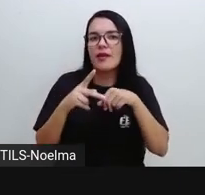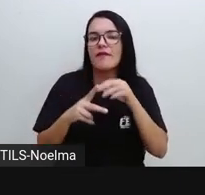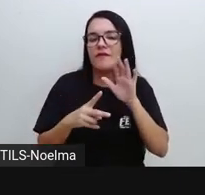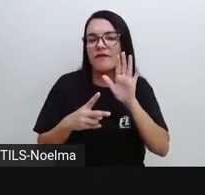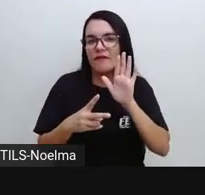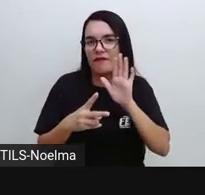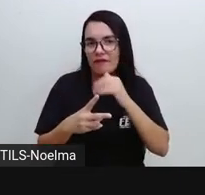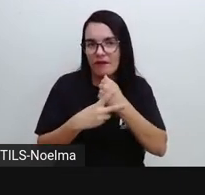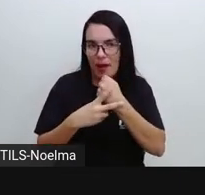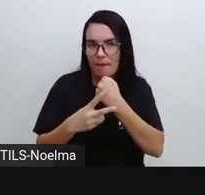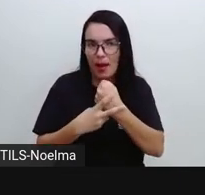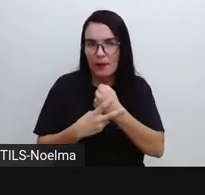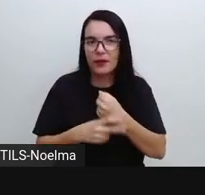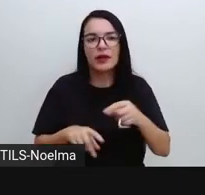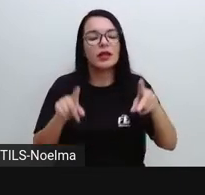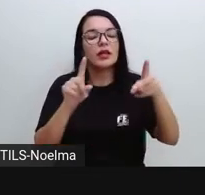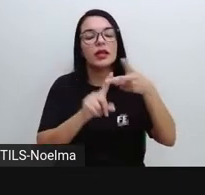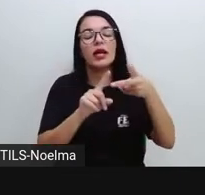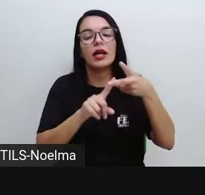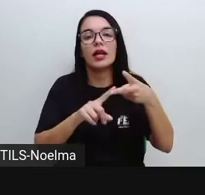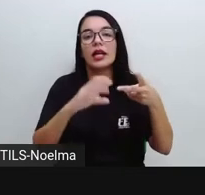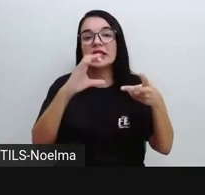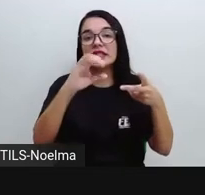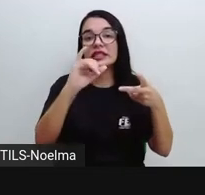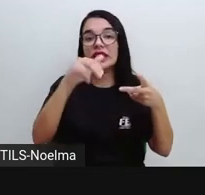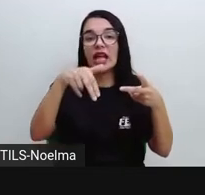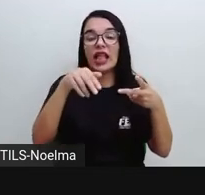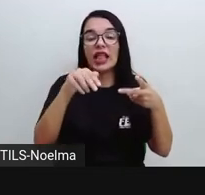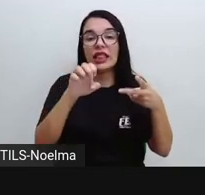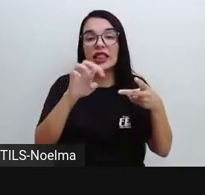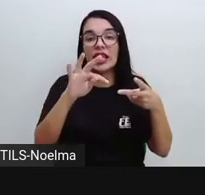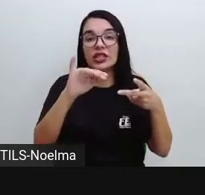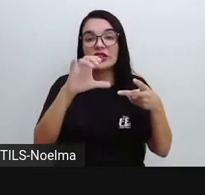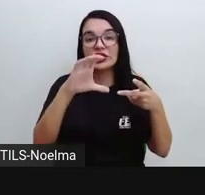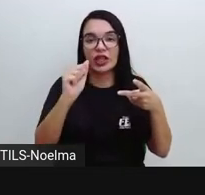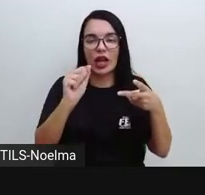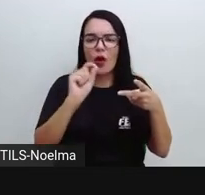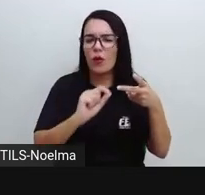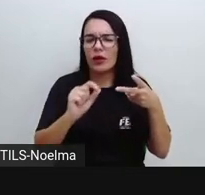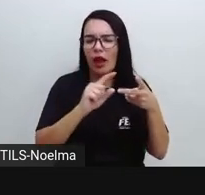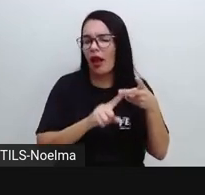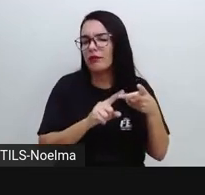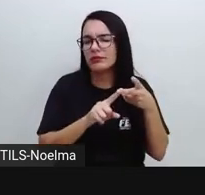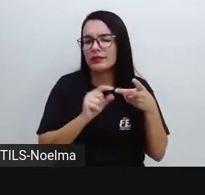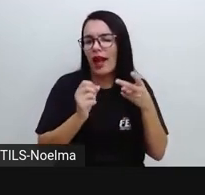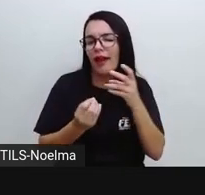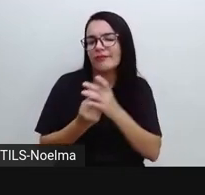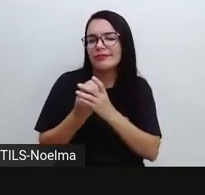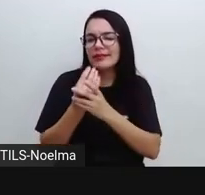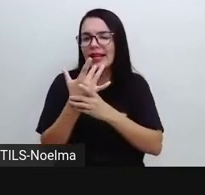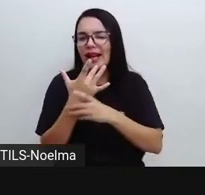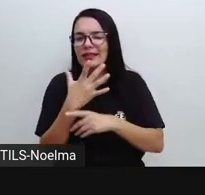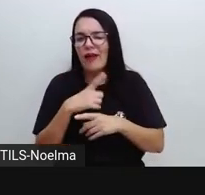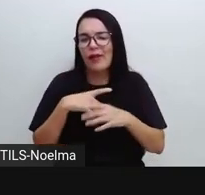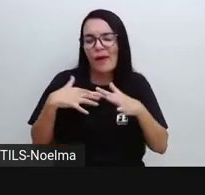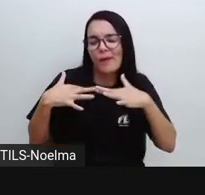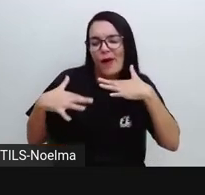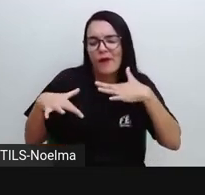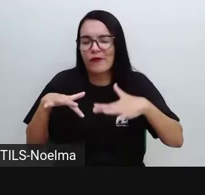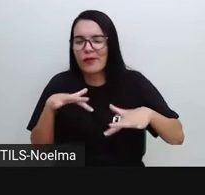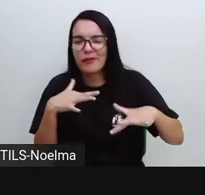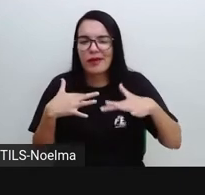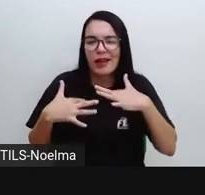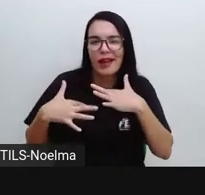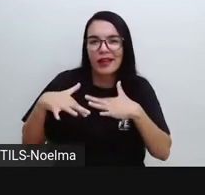poesia cinética, que vai valorizar a criação dos efeitos de movimento. A gente vai observar que a forma como as